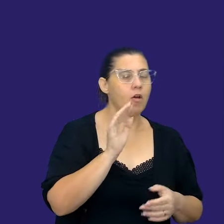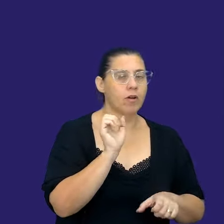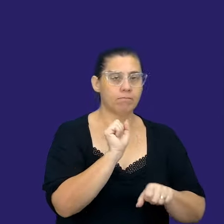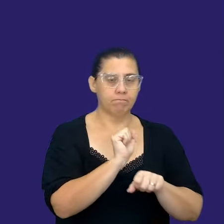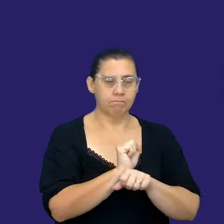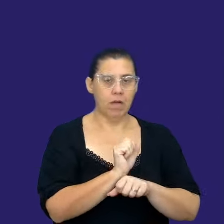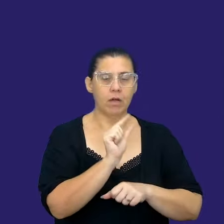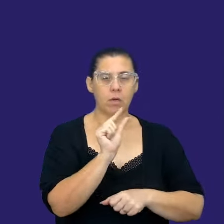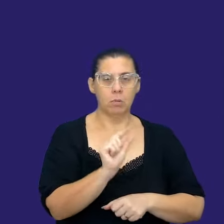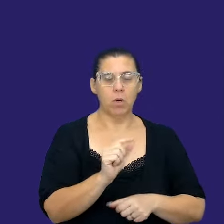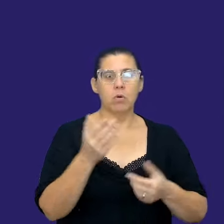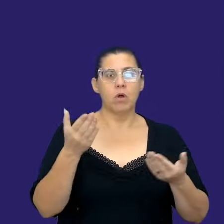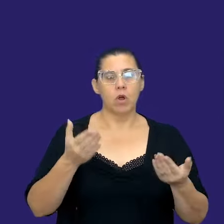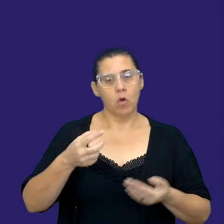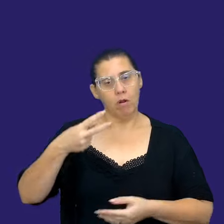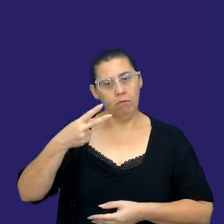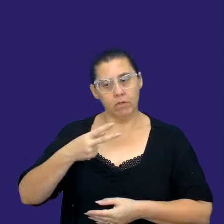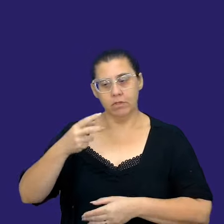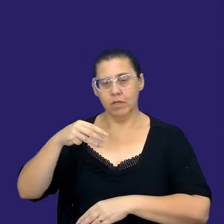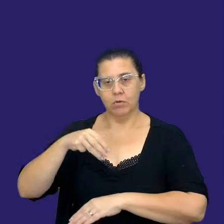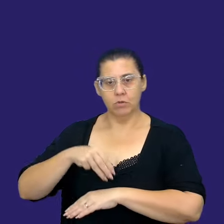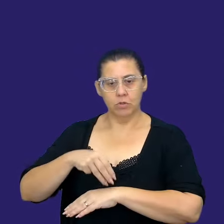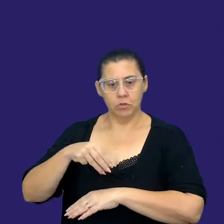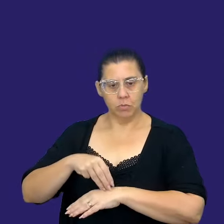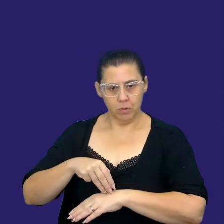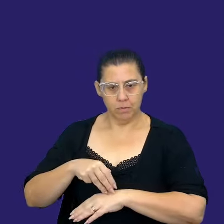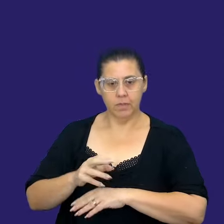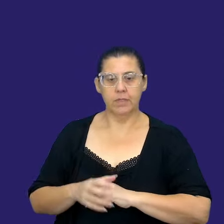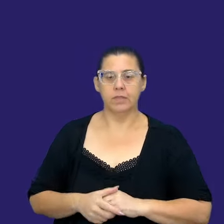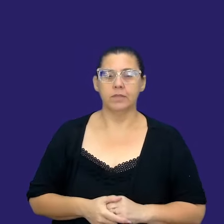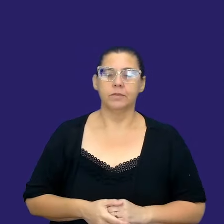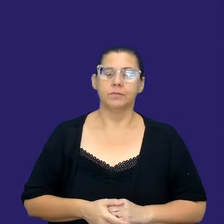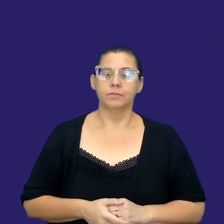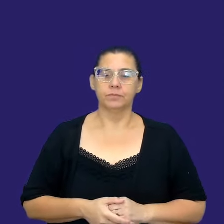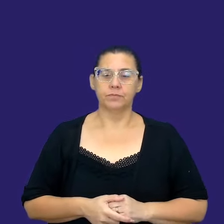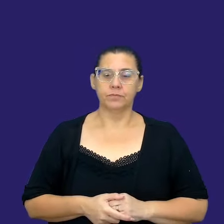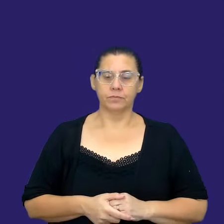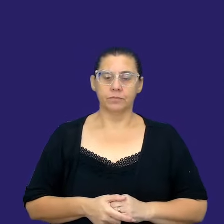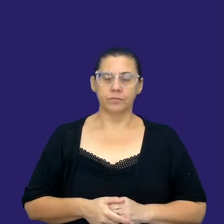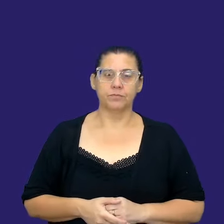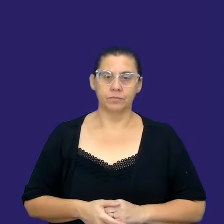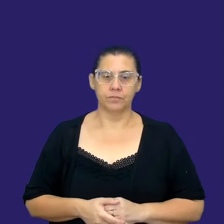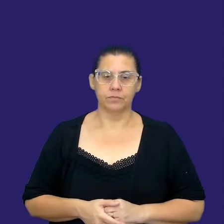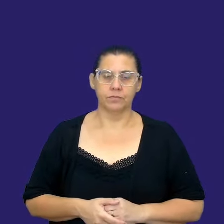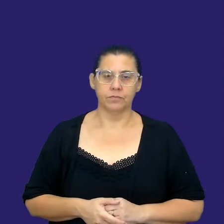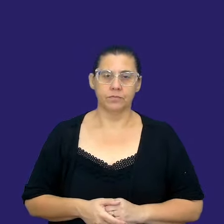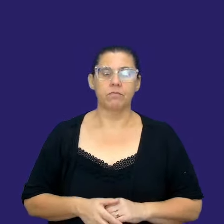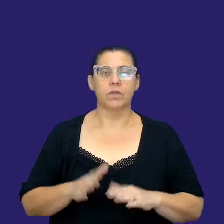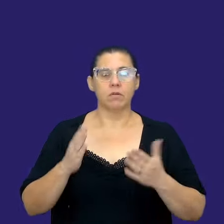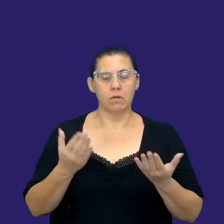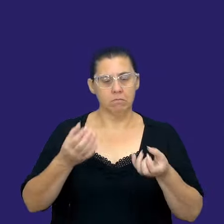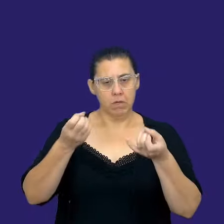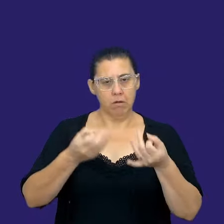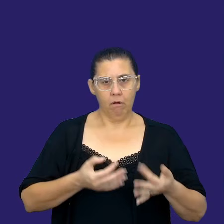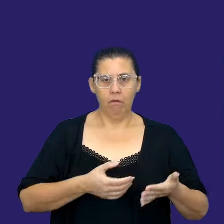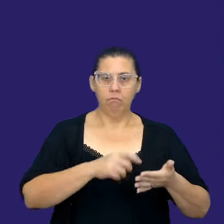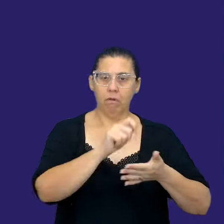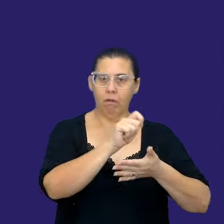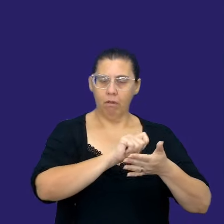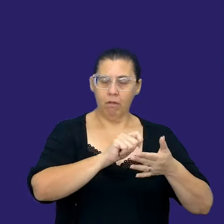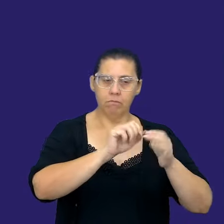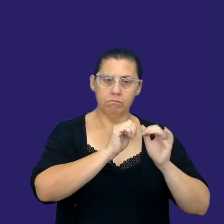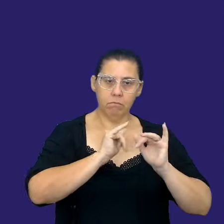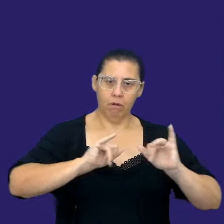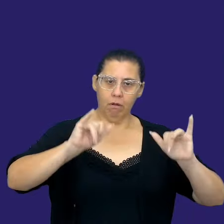sempre perceber essa questão da língua, né, como essa enunciação, né, discursiva, é sempre,